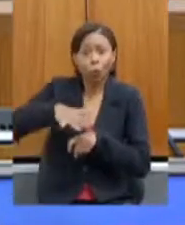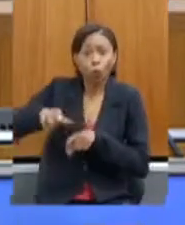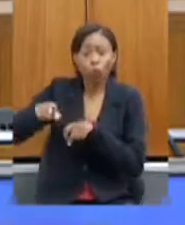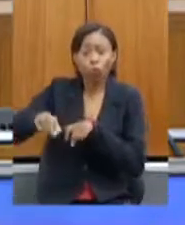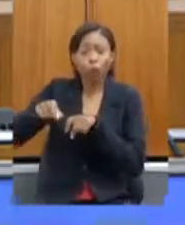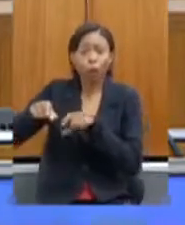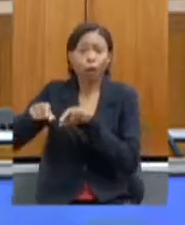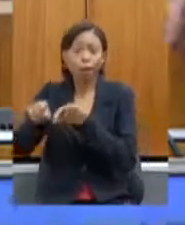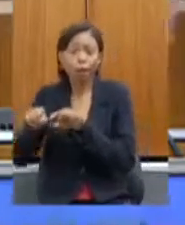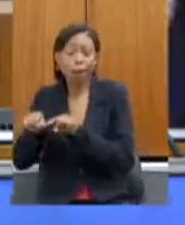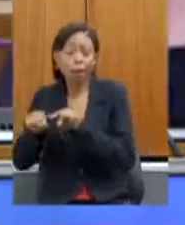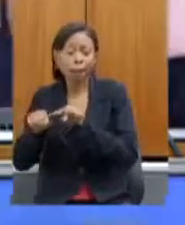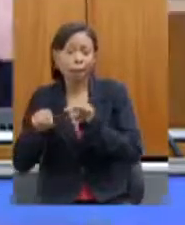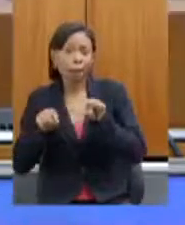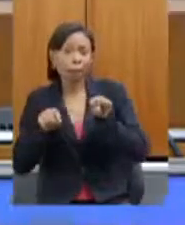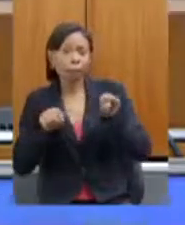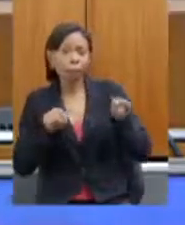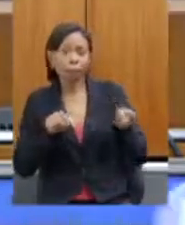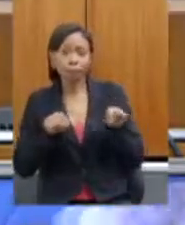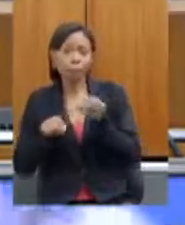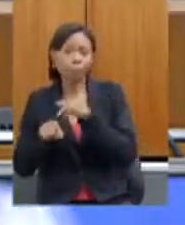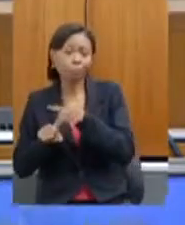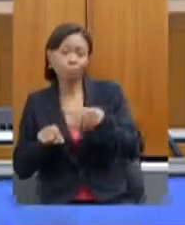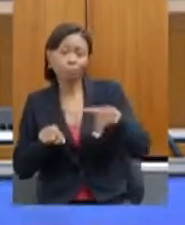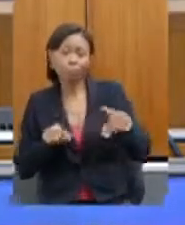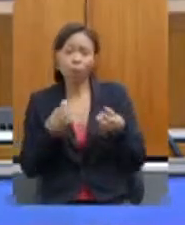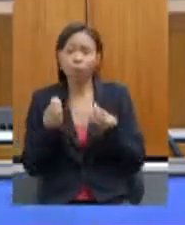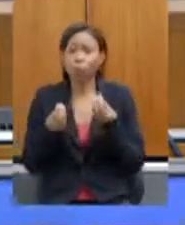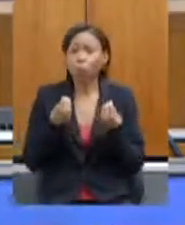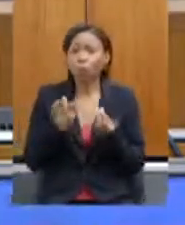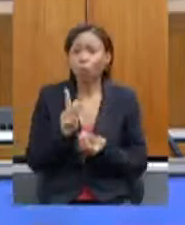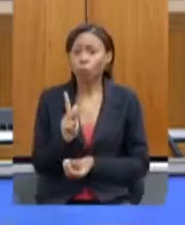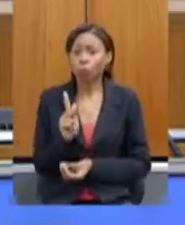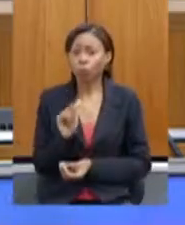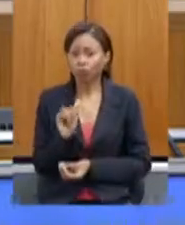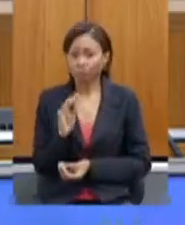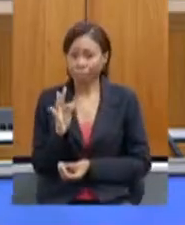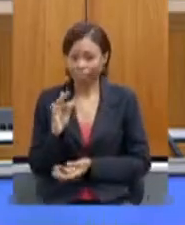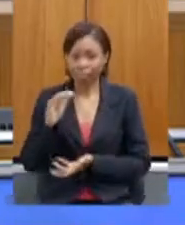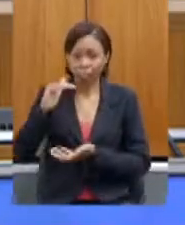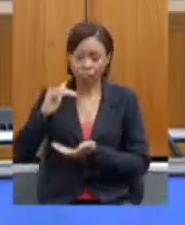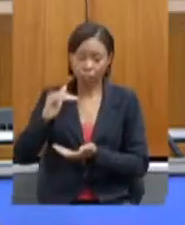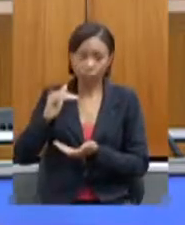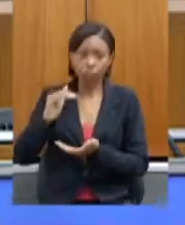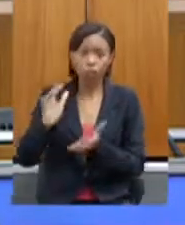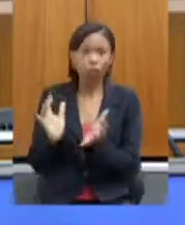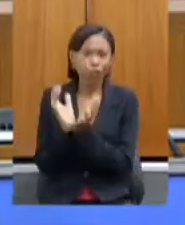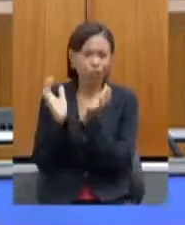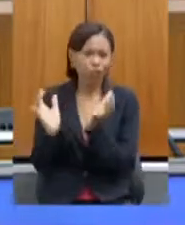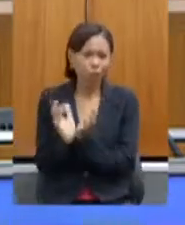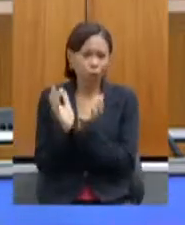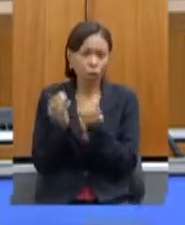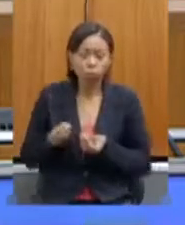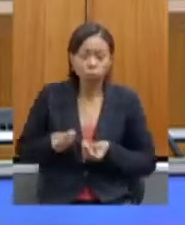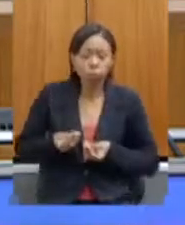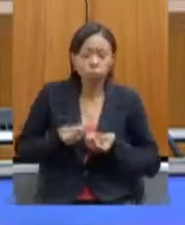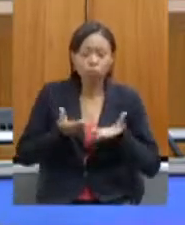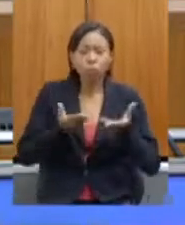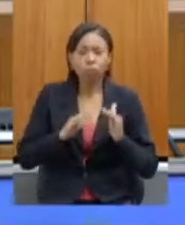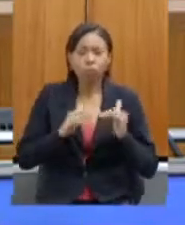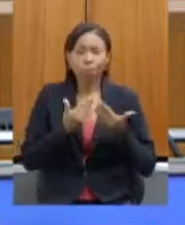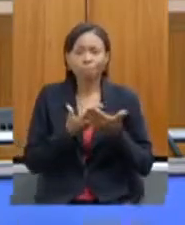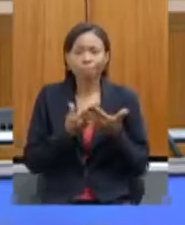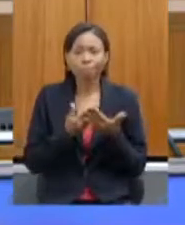fazer para personalizar que os kits de verduras que não estavam sendo entregues nas escolas fossem distribuídos e conseguissem atingir